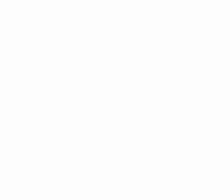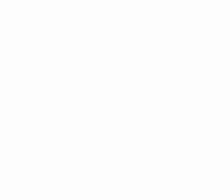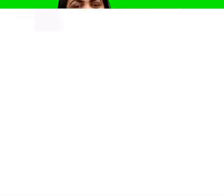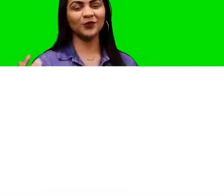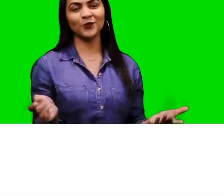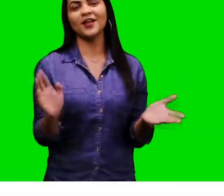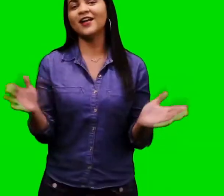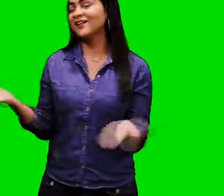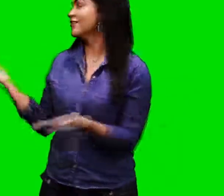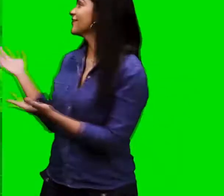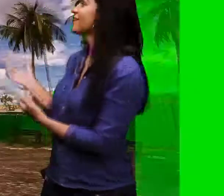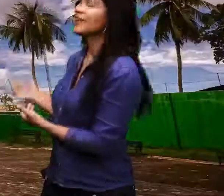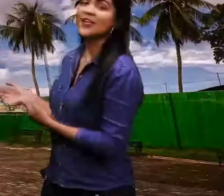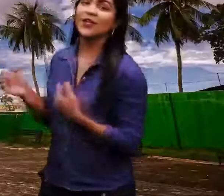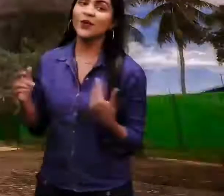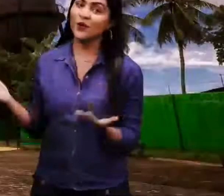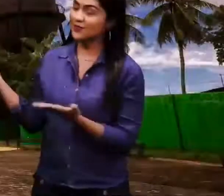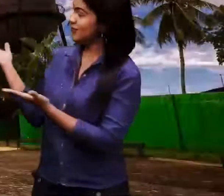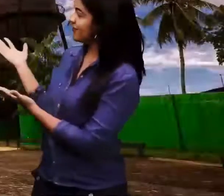We'll